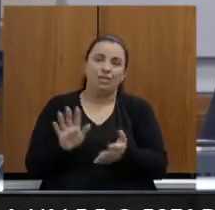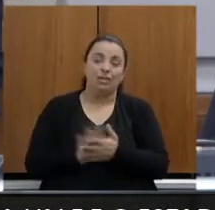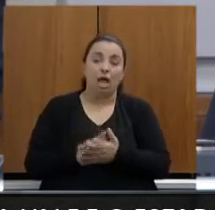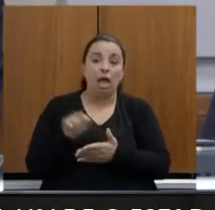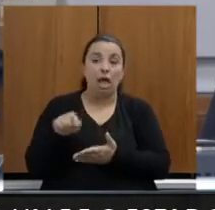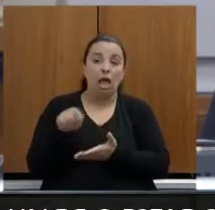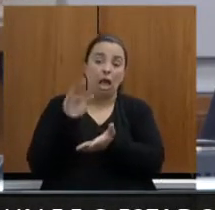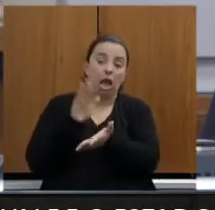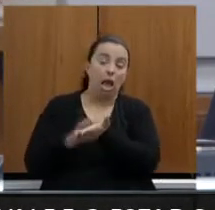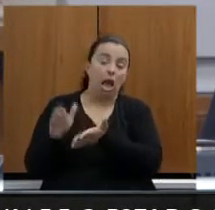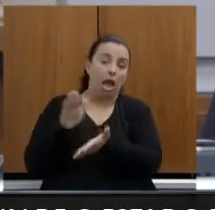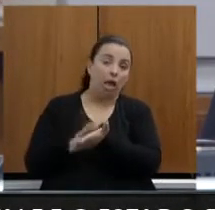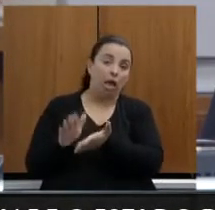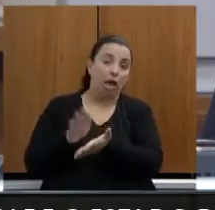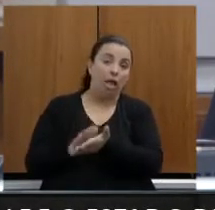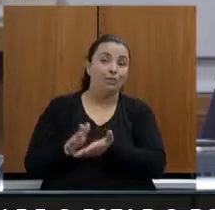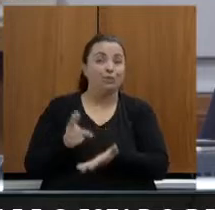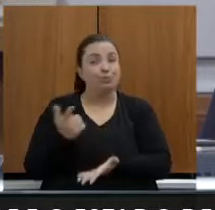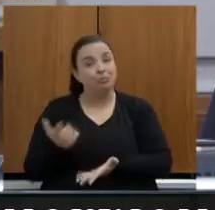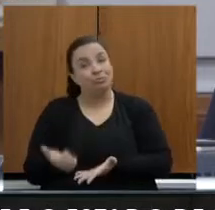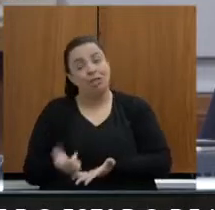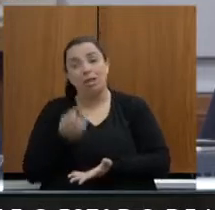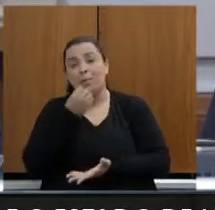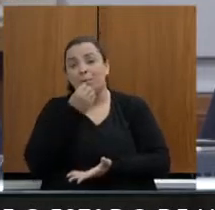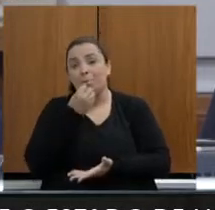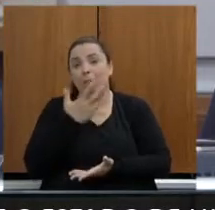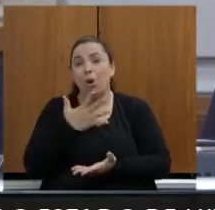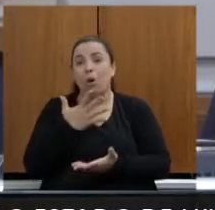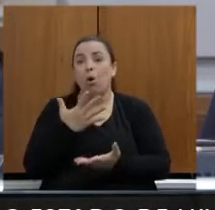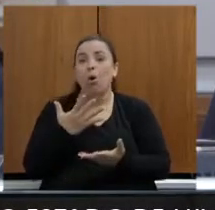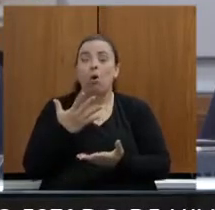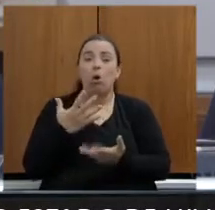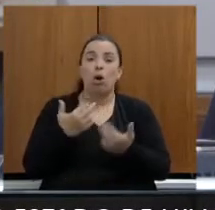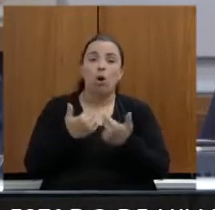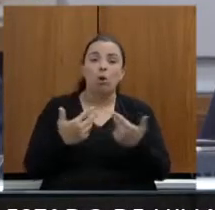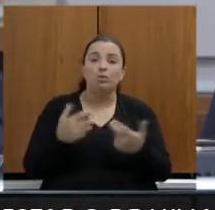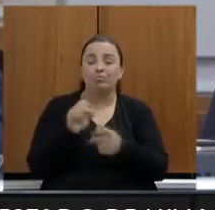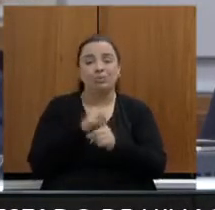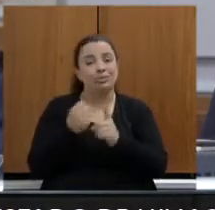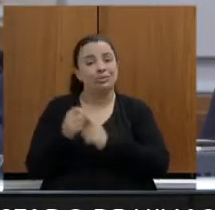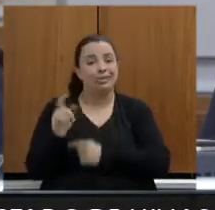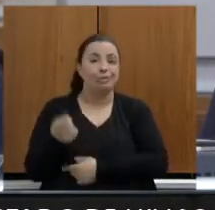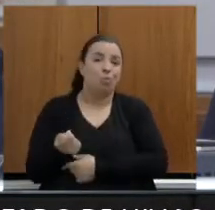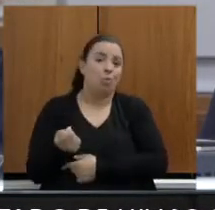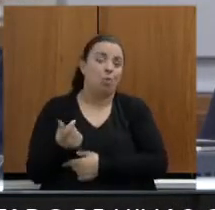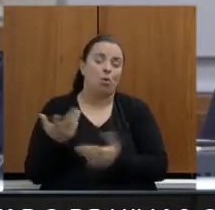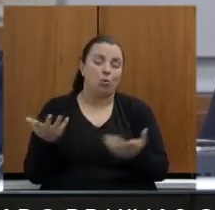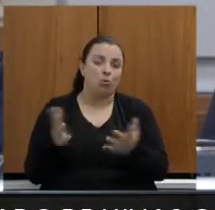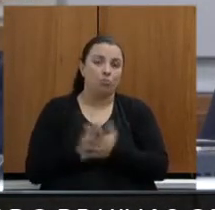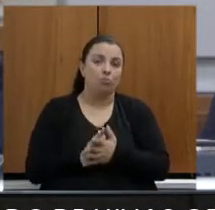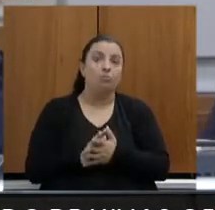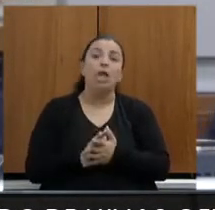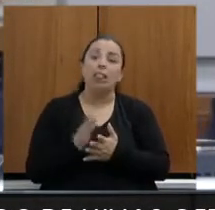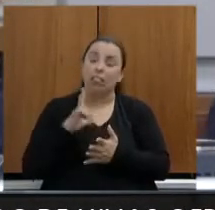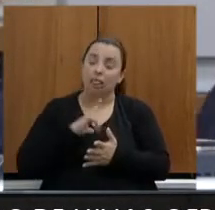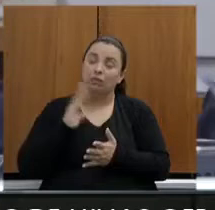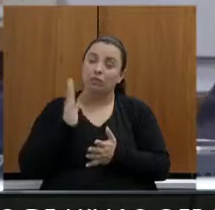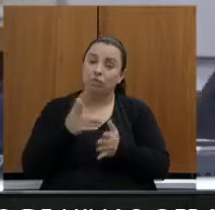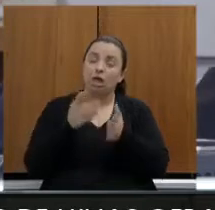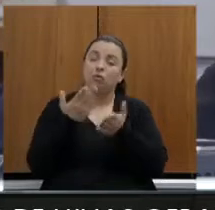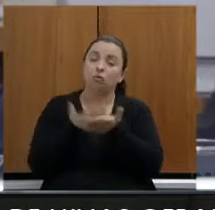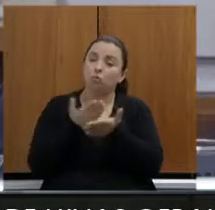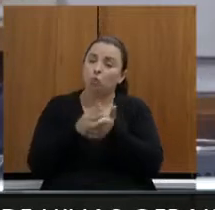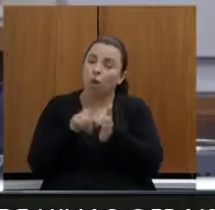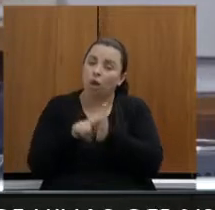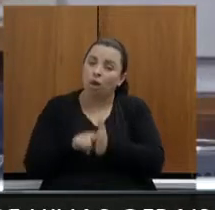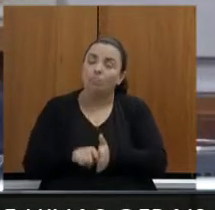geravam menos benefícios para a sociedade. Isso tudo documentado, publicado, discutido. Agora, um dos pedidos que foi